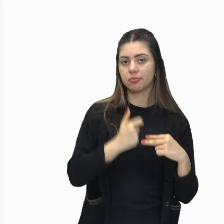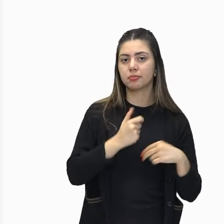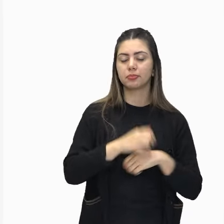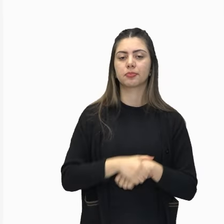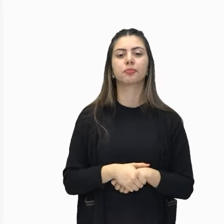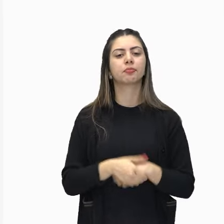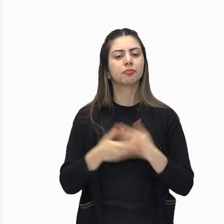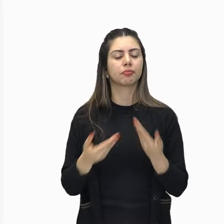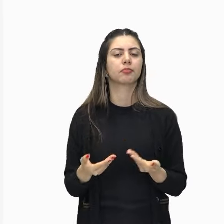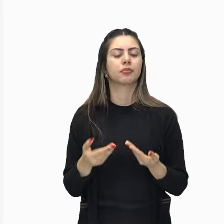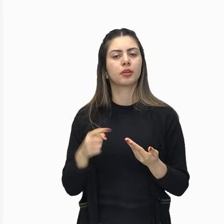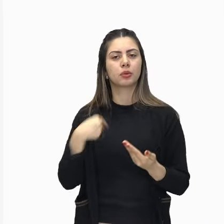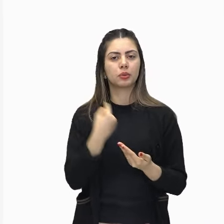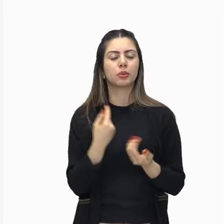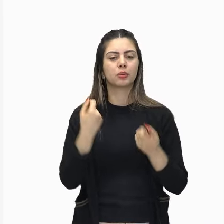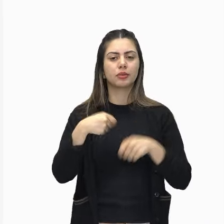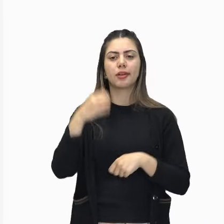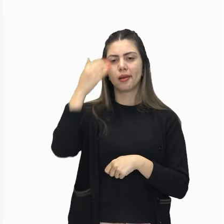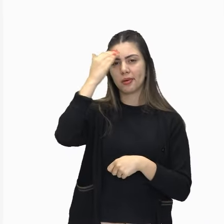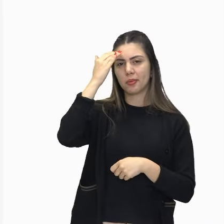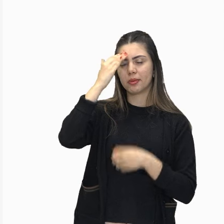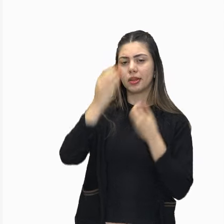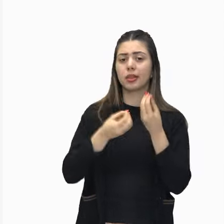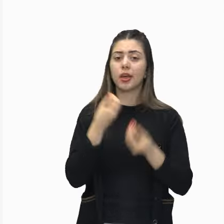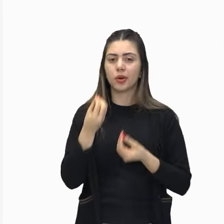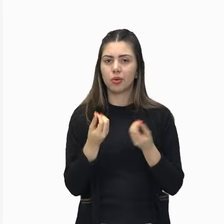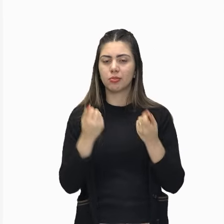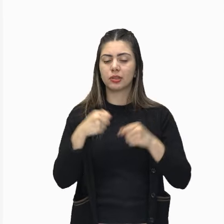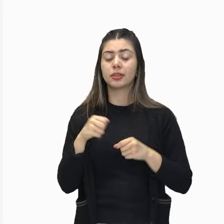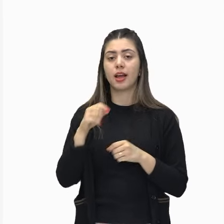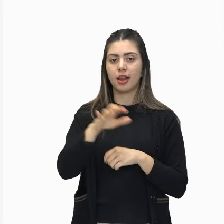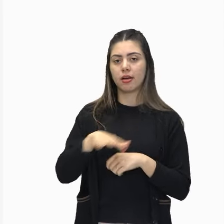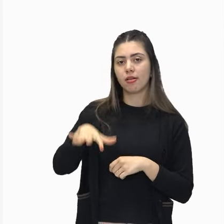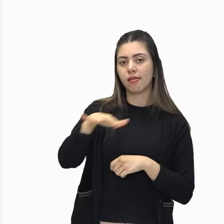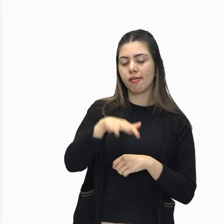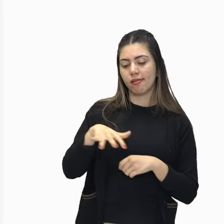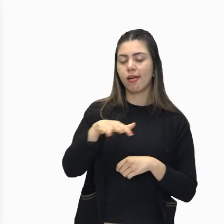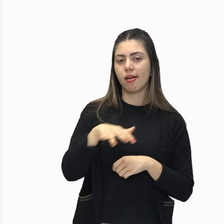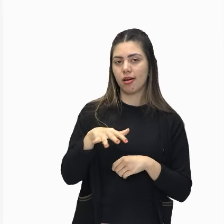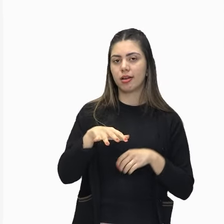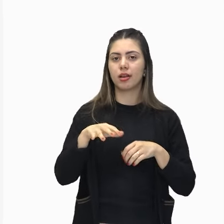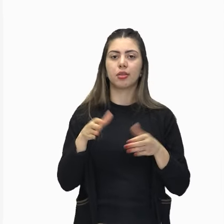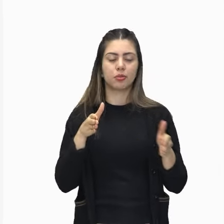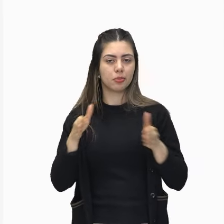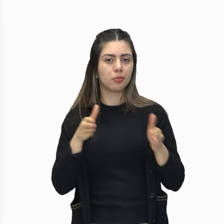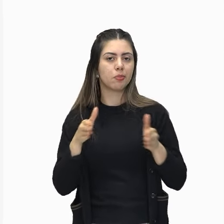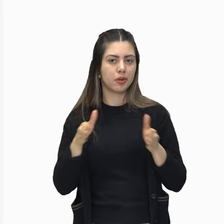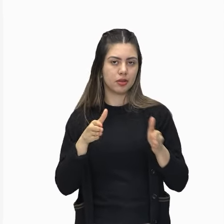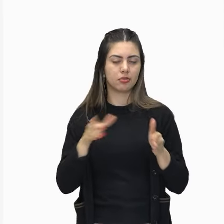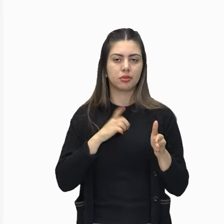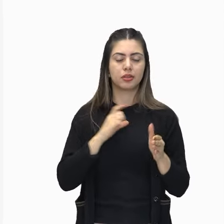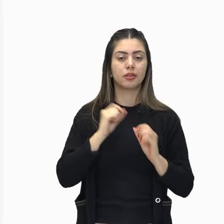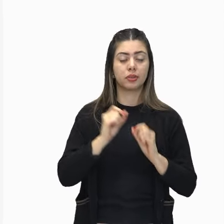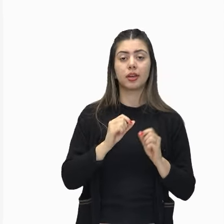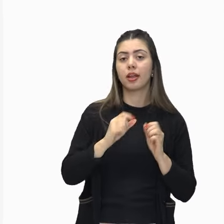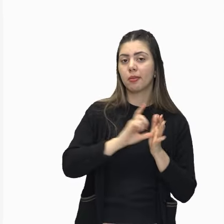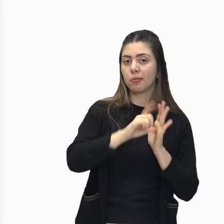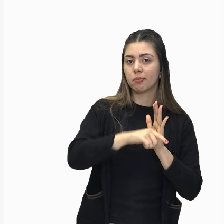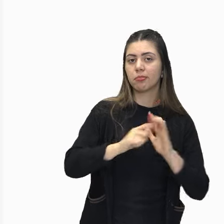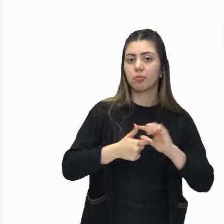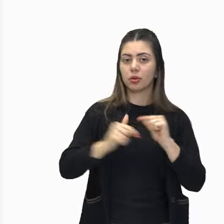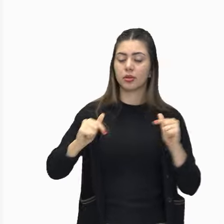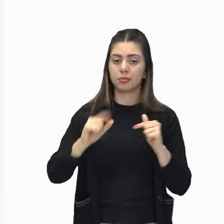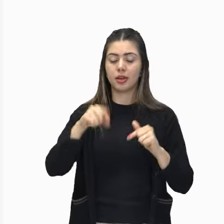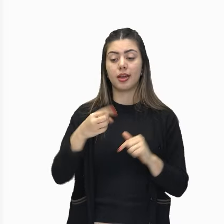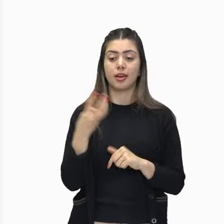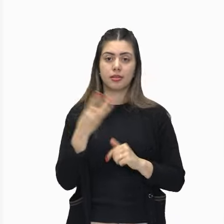E para que nós possamos compreender esse contexto, este momento de produção do pós-modernismo, ou da terceira